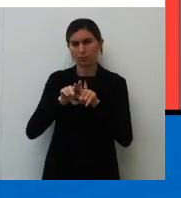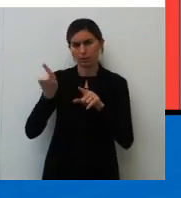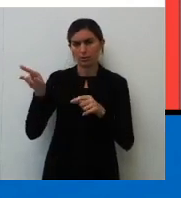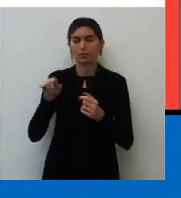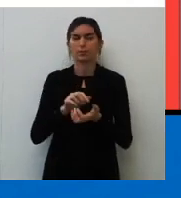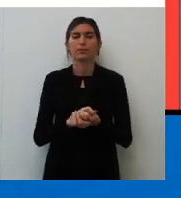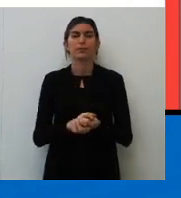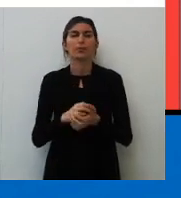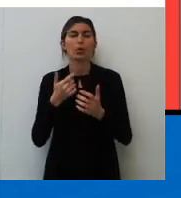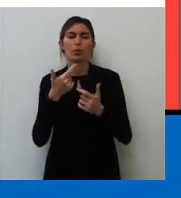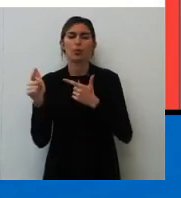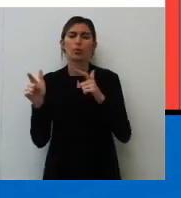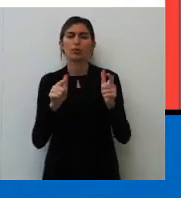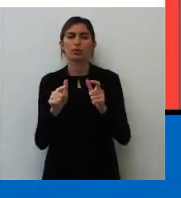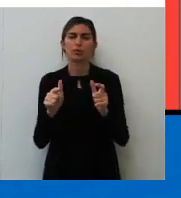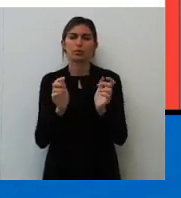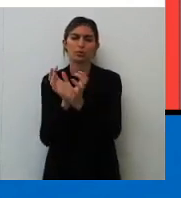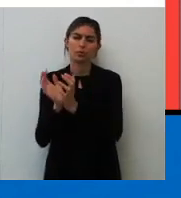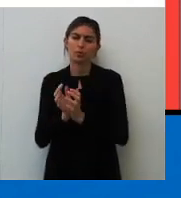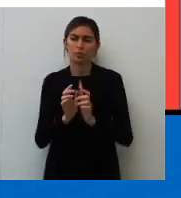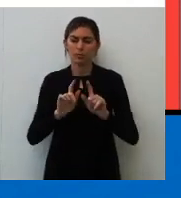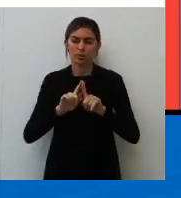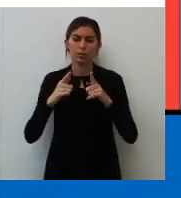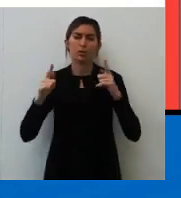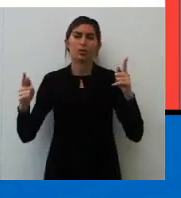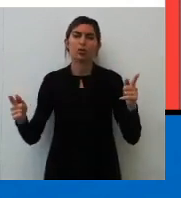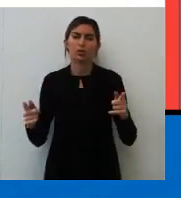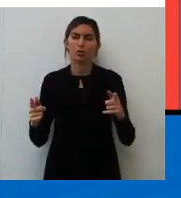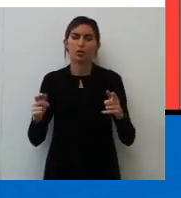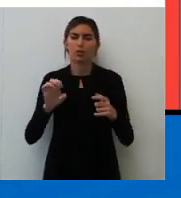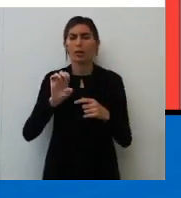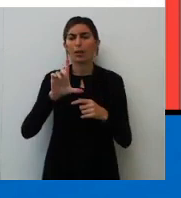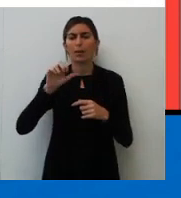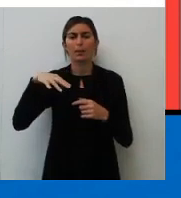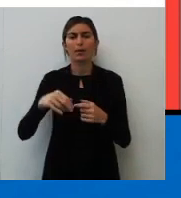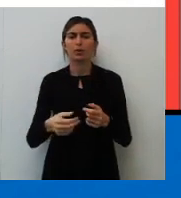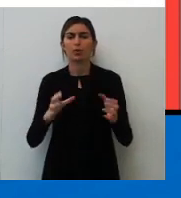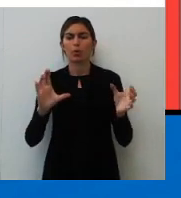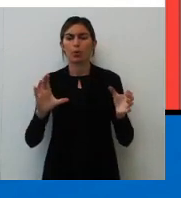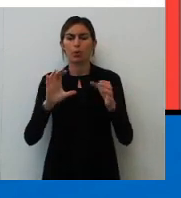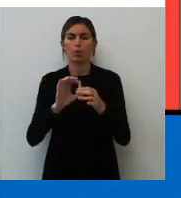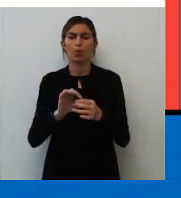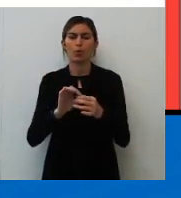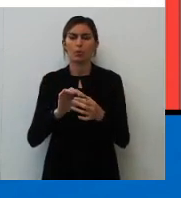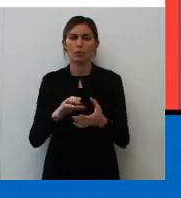Olha, que outras classes gramaticais servem de elementos de coesão? Então, se liga nisso.